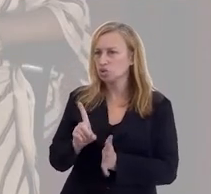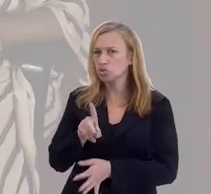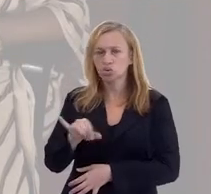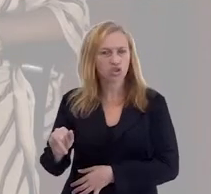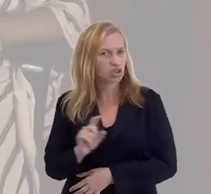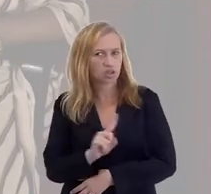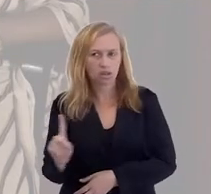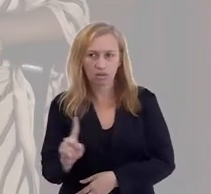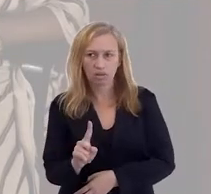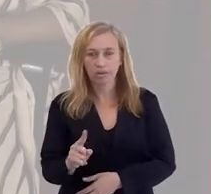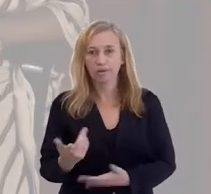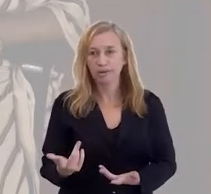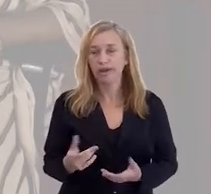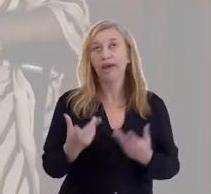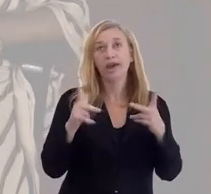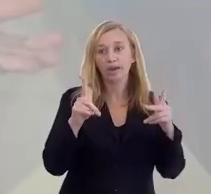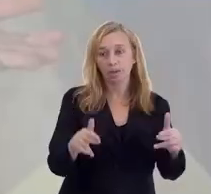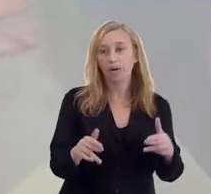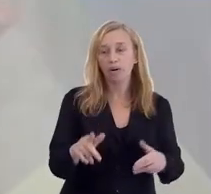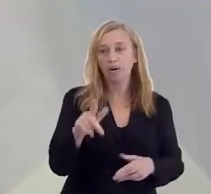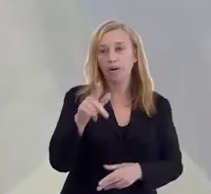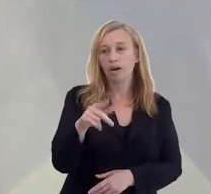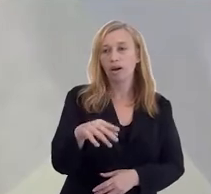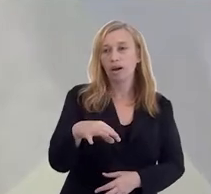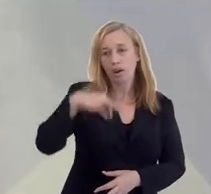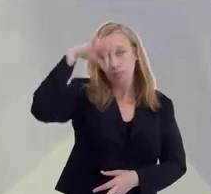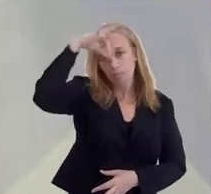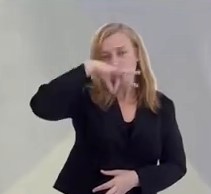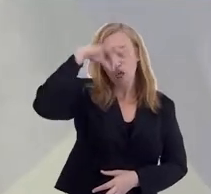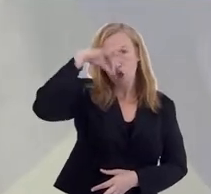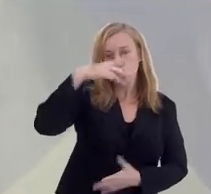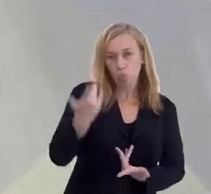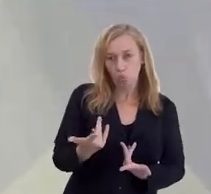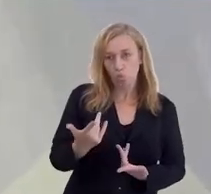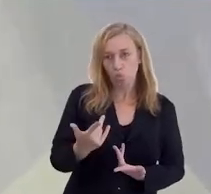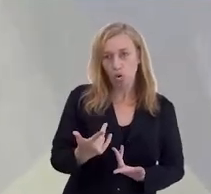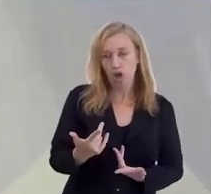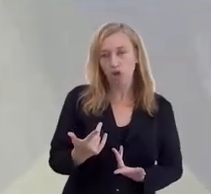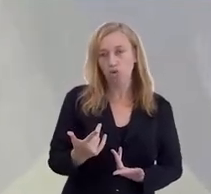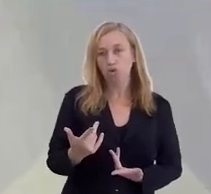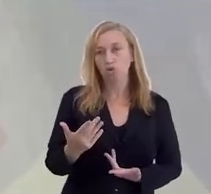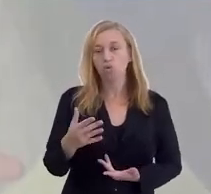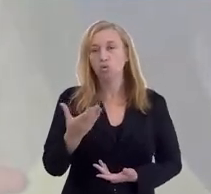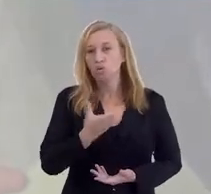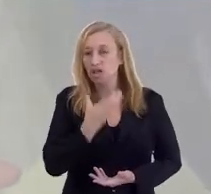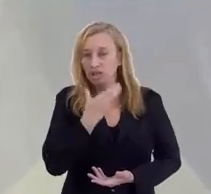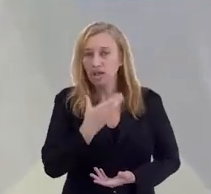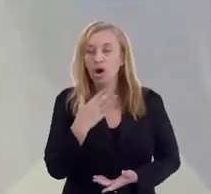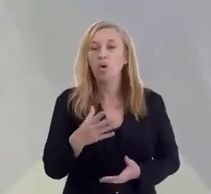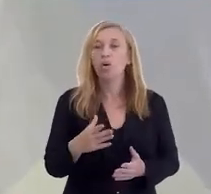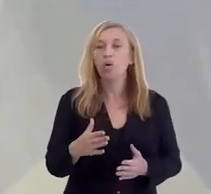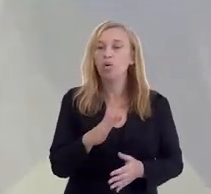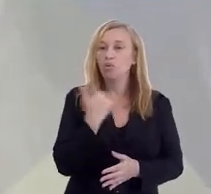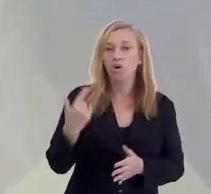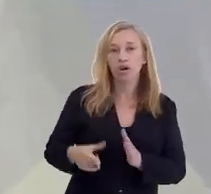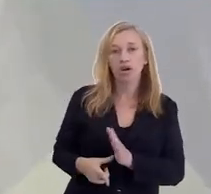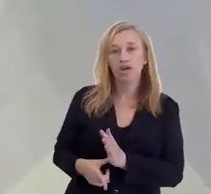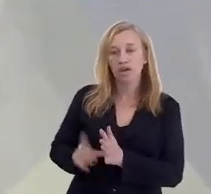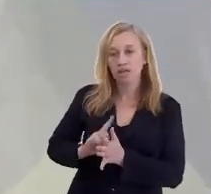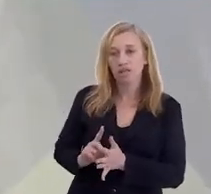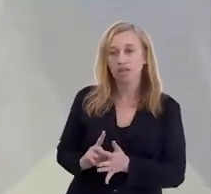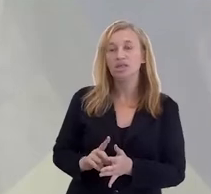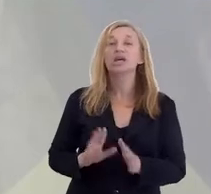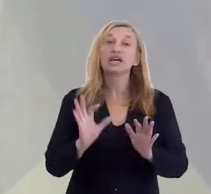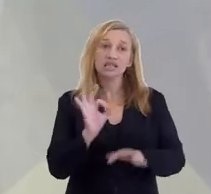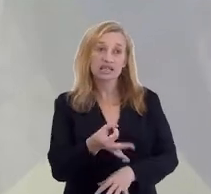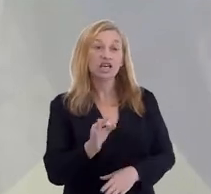de véspera. Aí o pessoal até brinca que somente o Peru, no Natal, é que morre de véspera. E é fato.